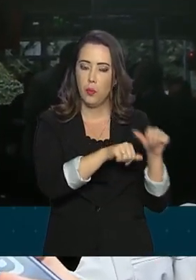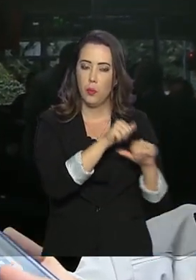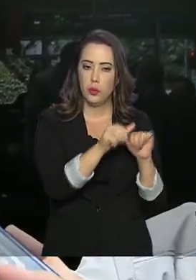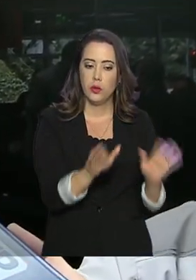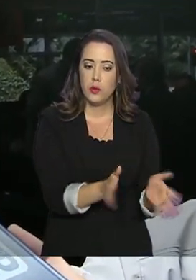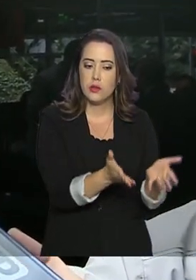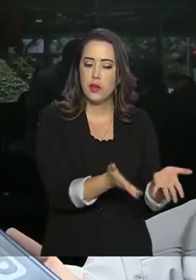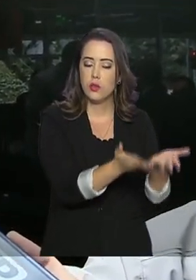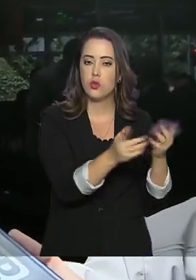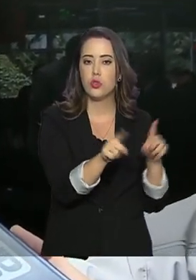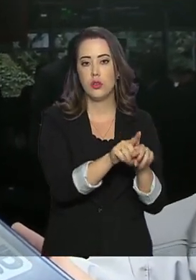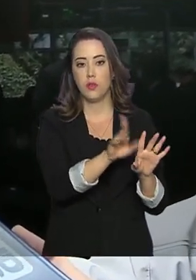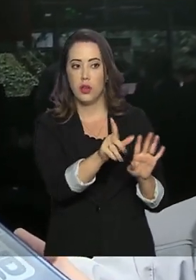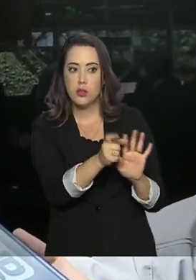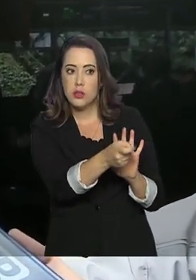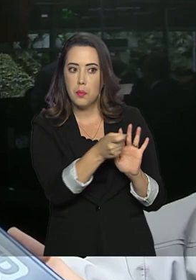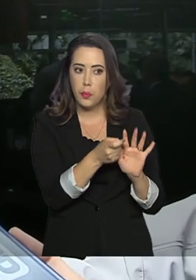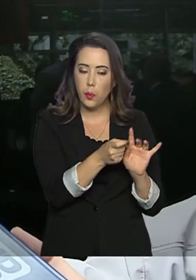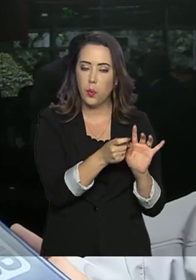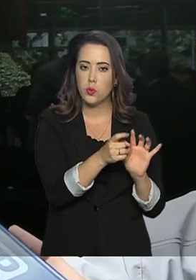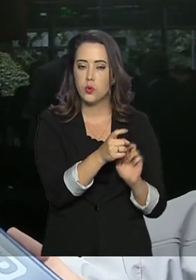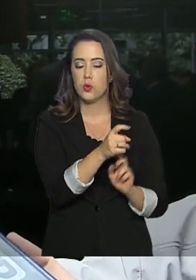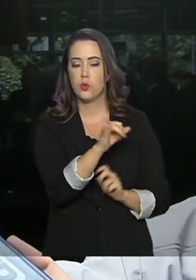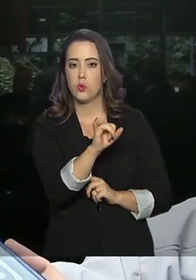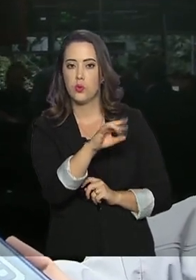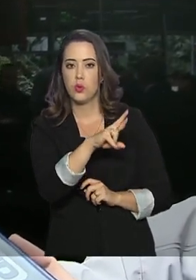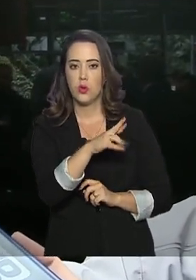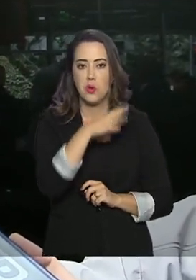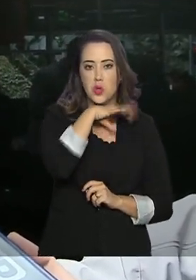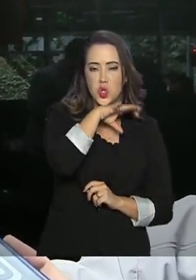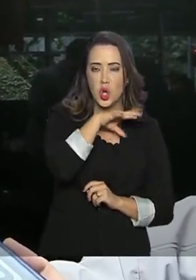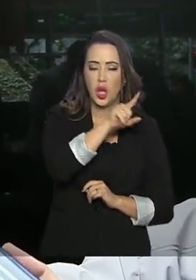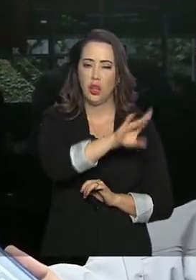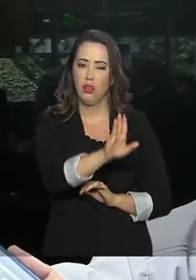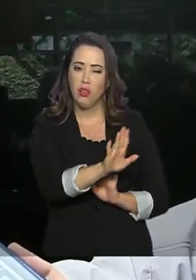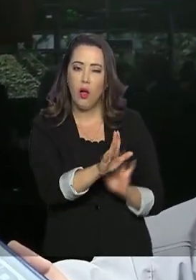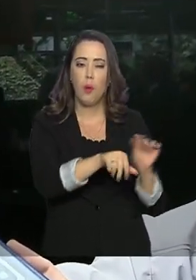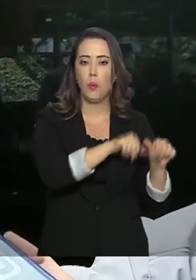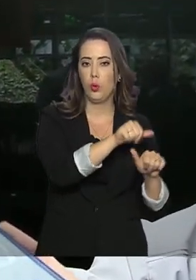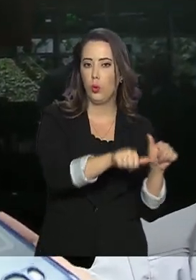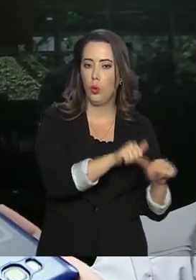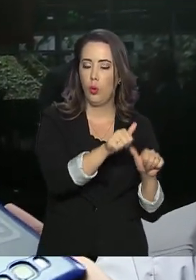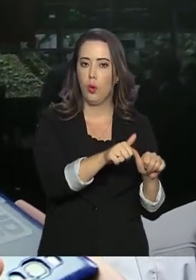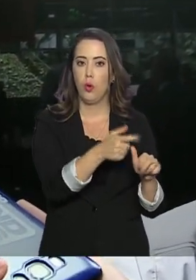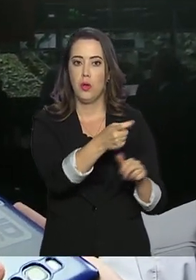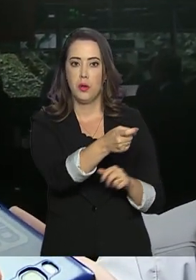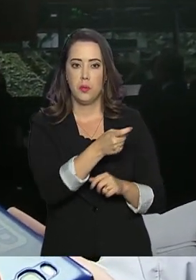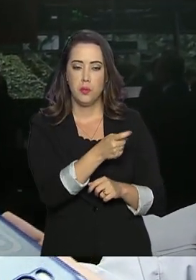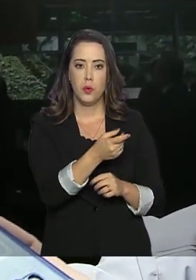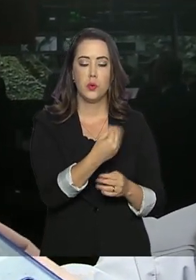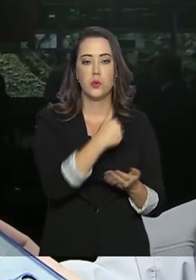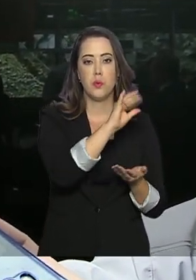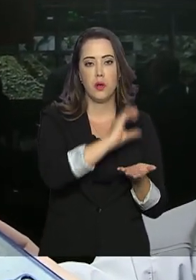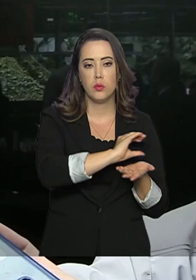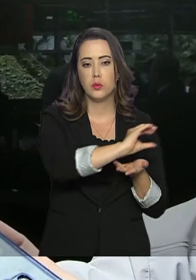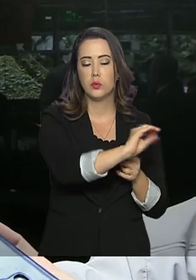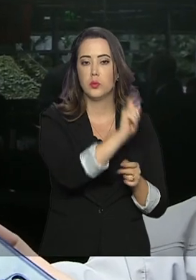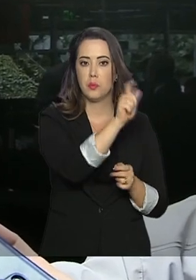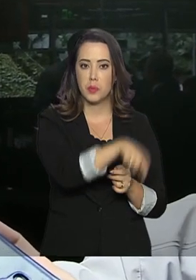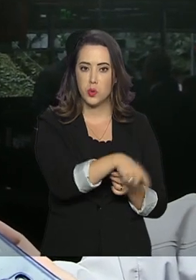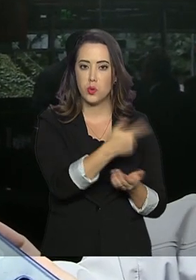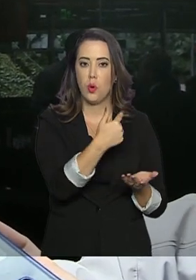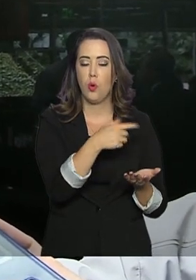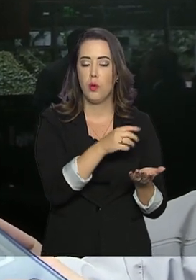invés de ter tributação de imposto de renda, a gente aumenta o retorno para o emissor. Vai ter a tributação, mas com um retorno maior para o emissor. A